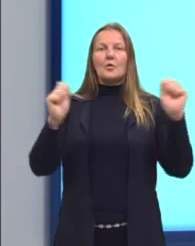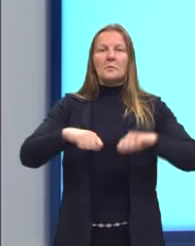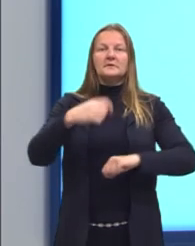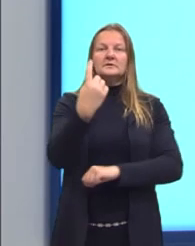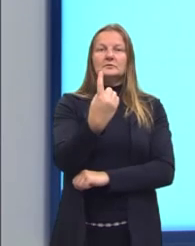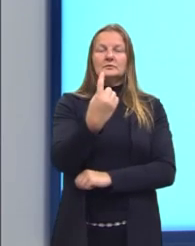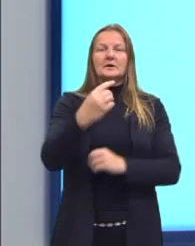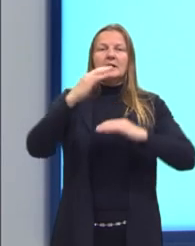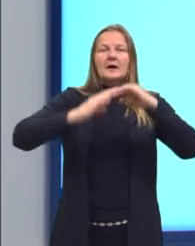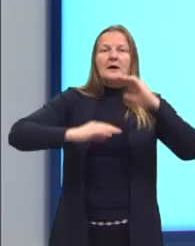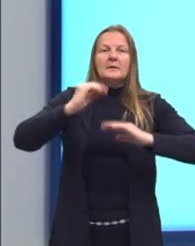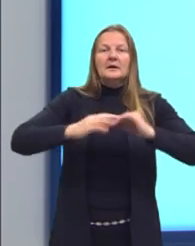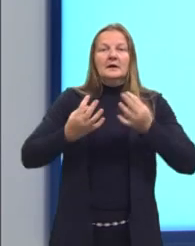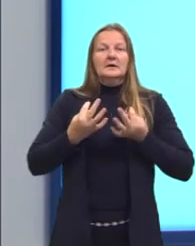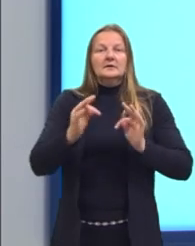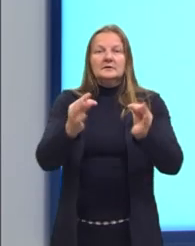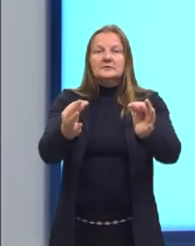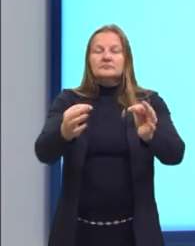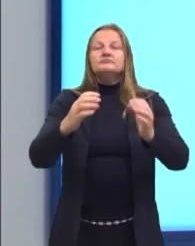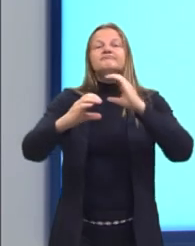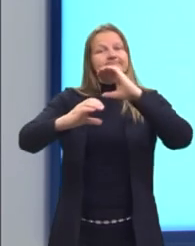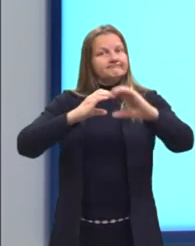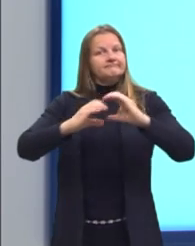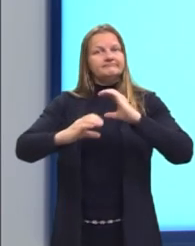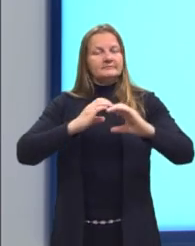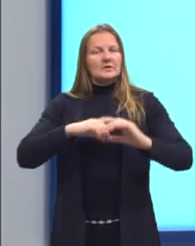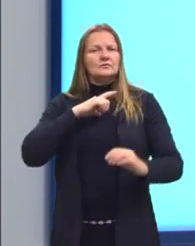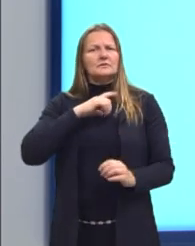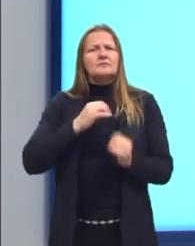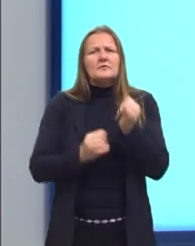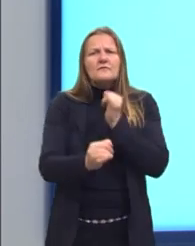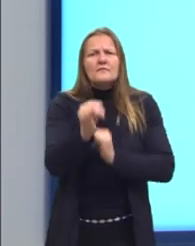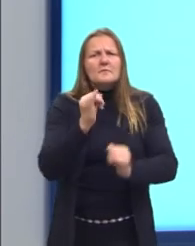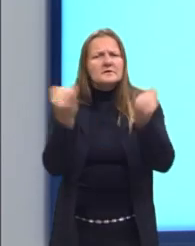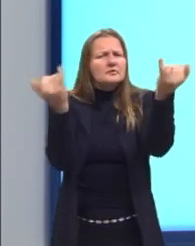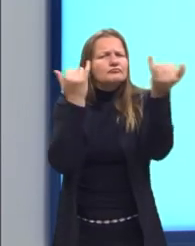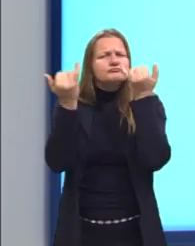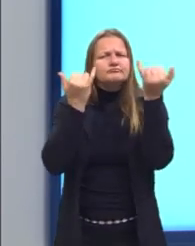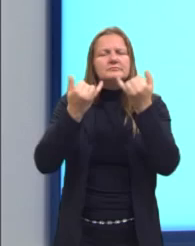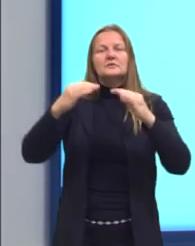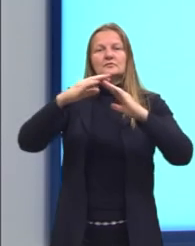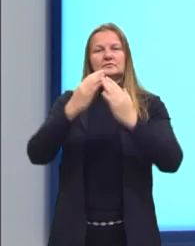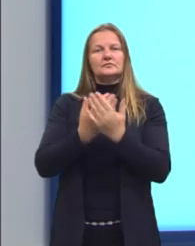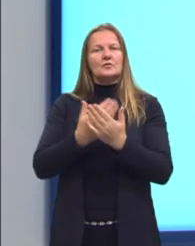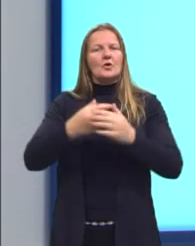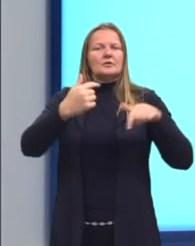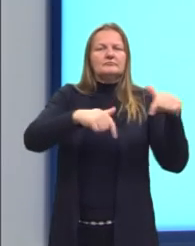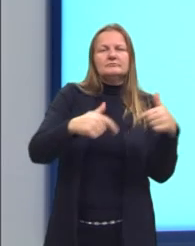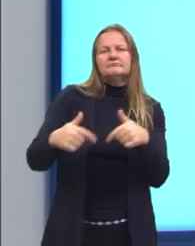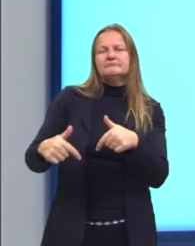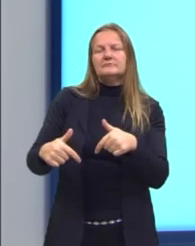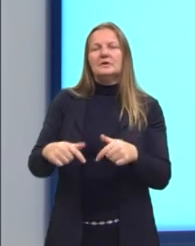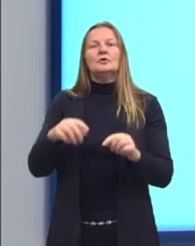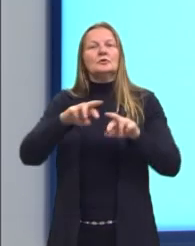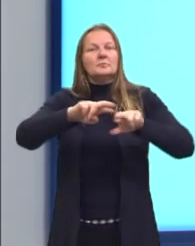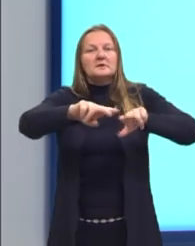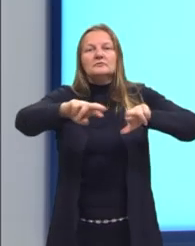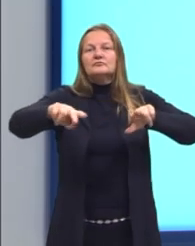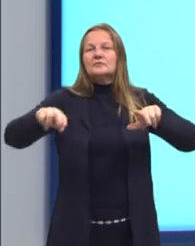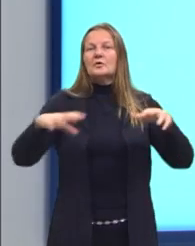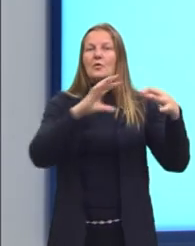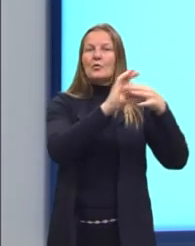Aplicar as tecnologias da comunicação e da informação na escola, no trabalho, em outros